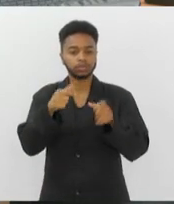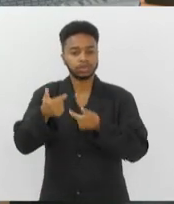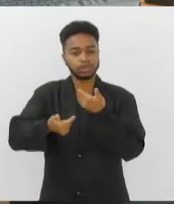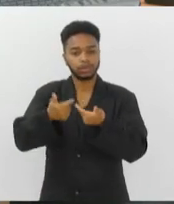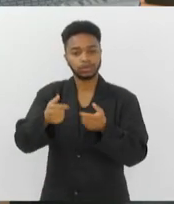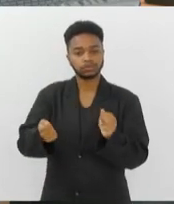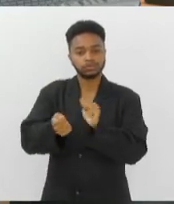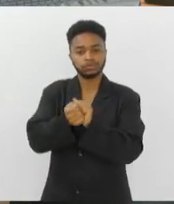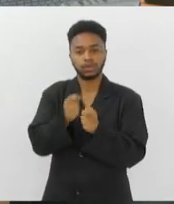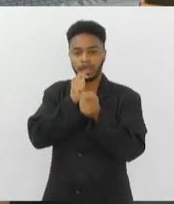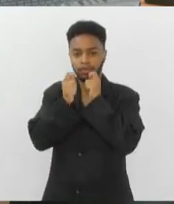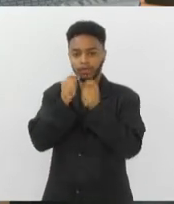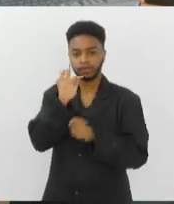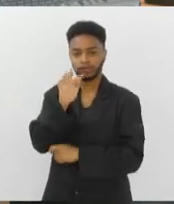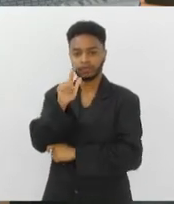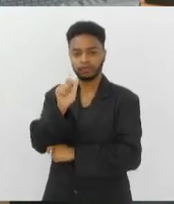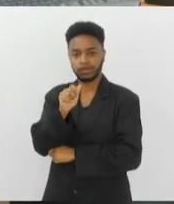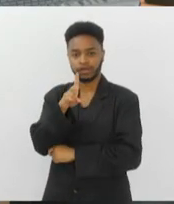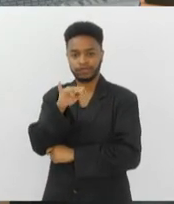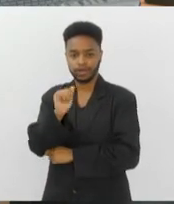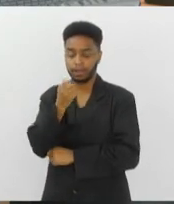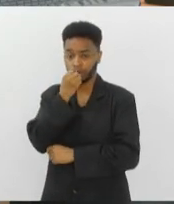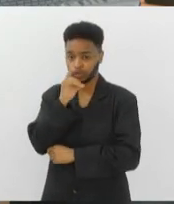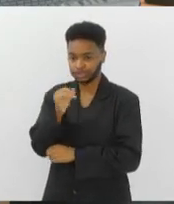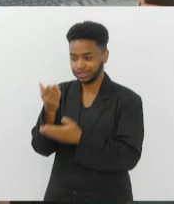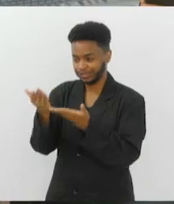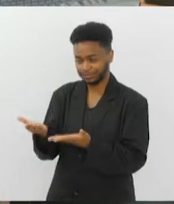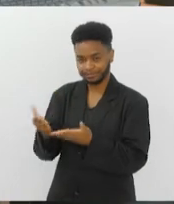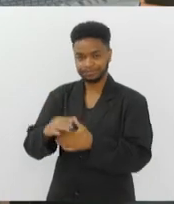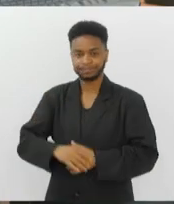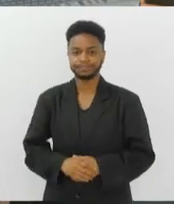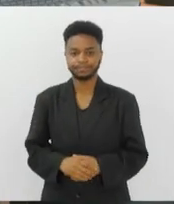com a repórter Flávia Espíndola. Bom dia, Flávia.